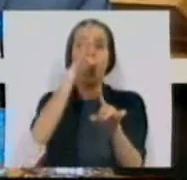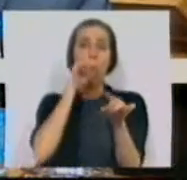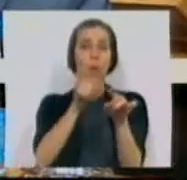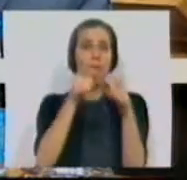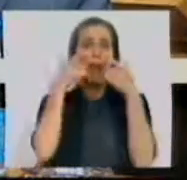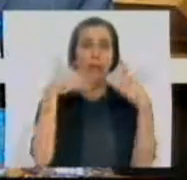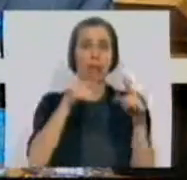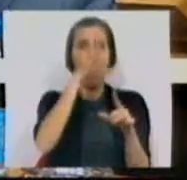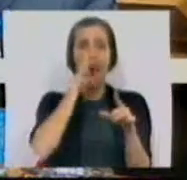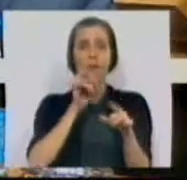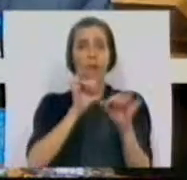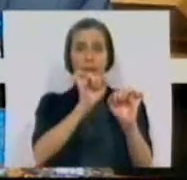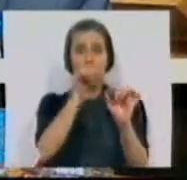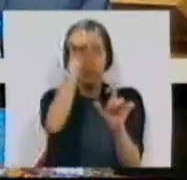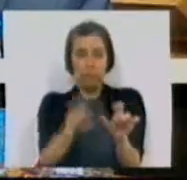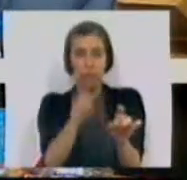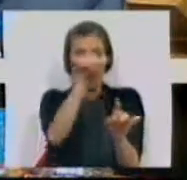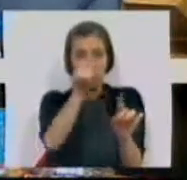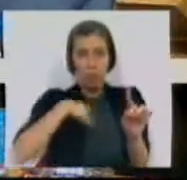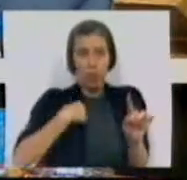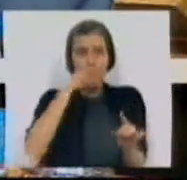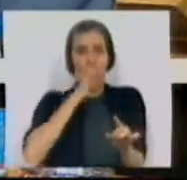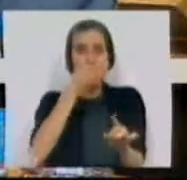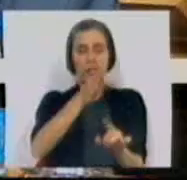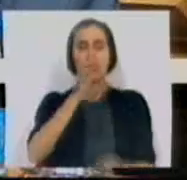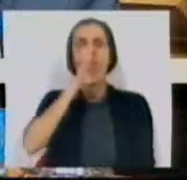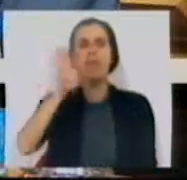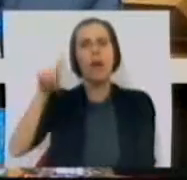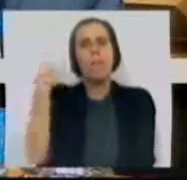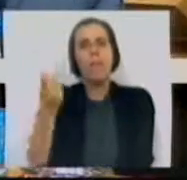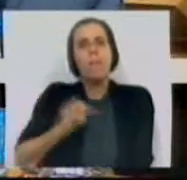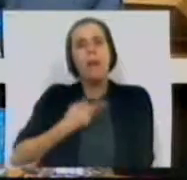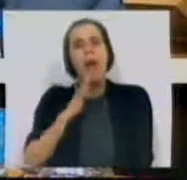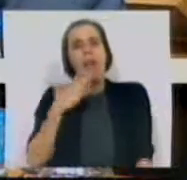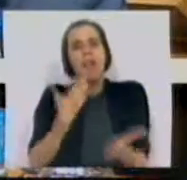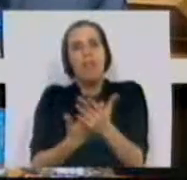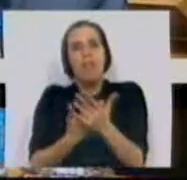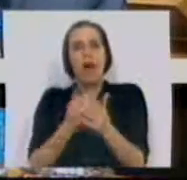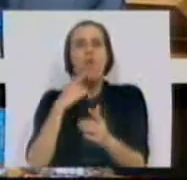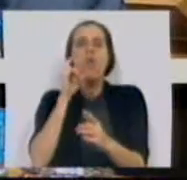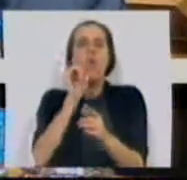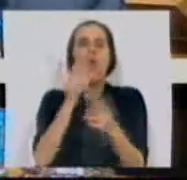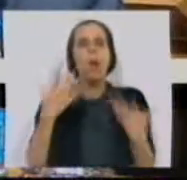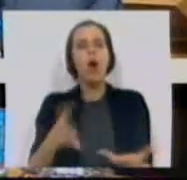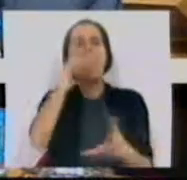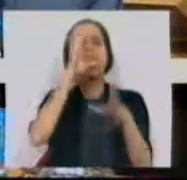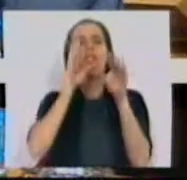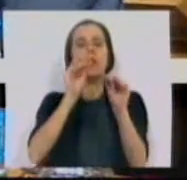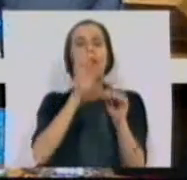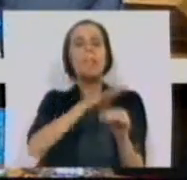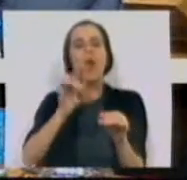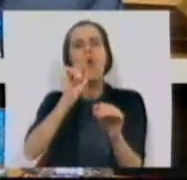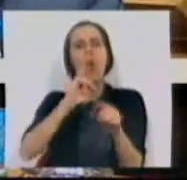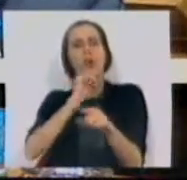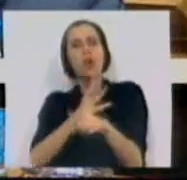Governo, pela sua mão, Sr. Ministro. Aliás, se tivéssemos que atribuir um cognome ao atual Ministro de Educação e Ciência,